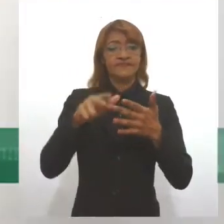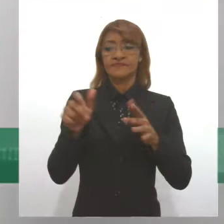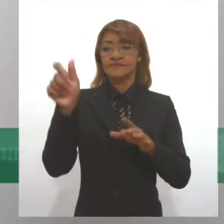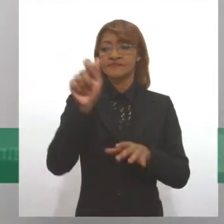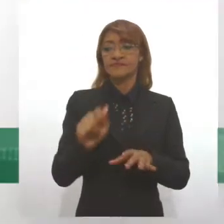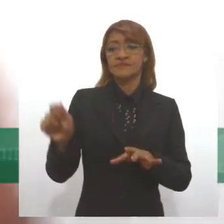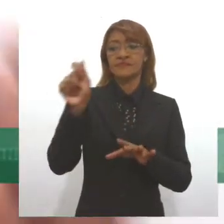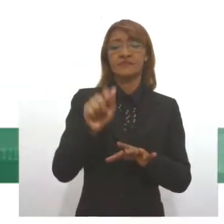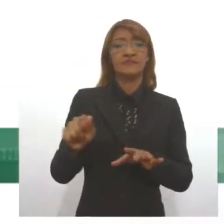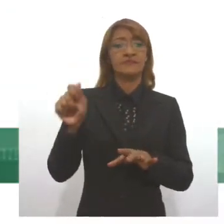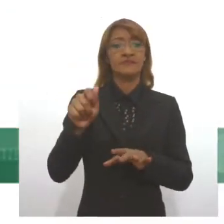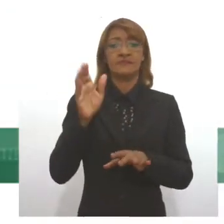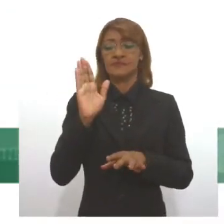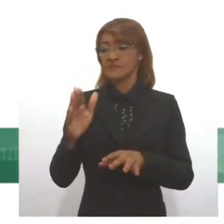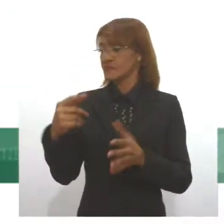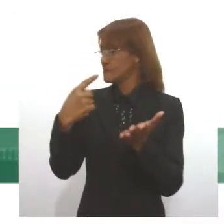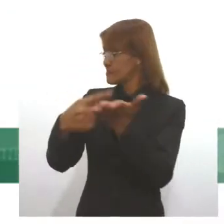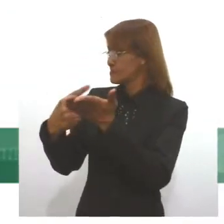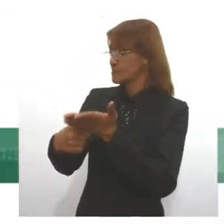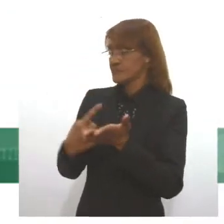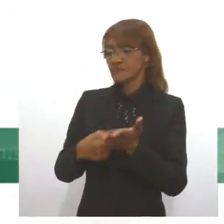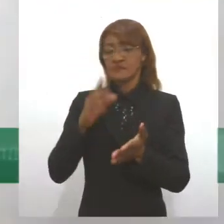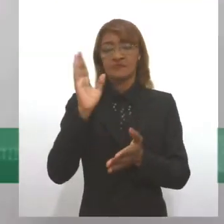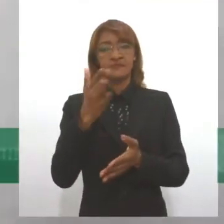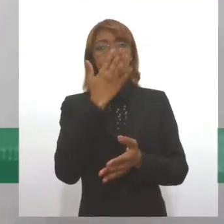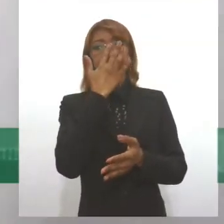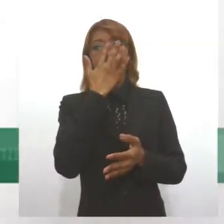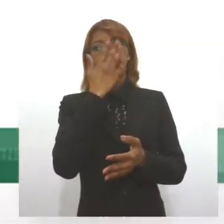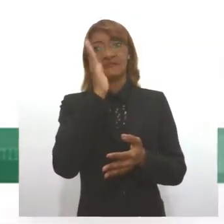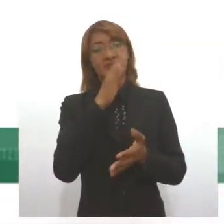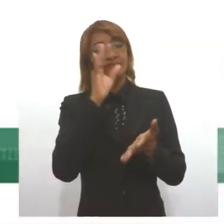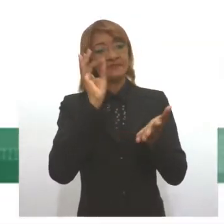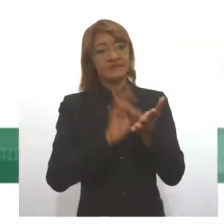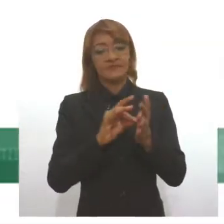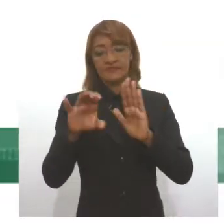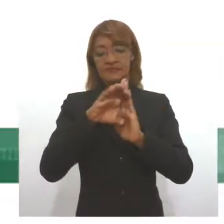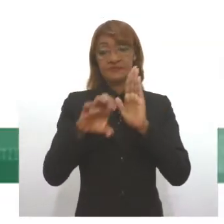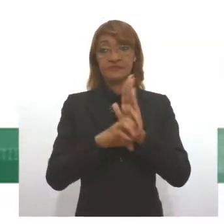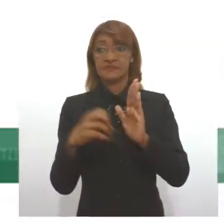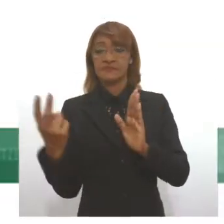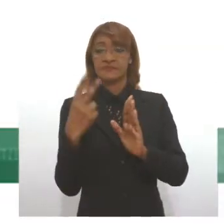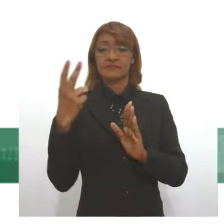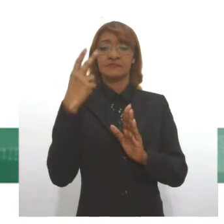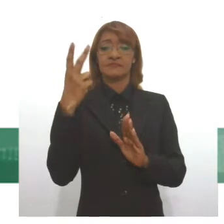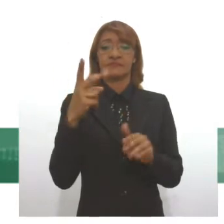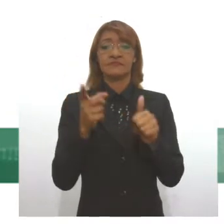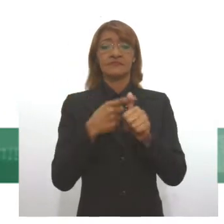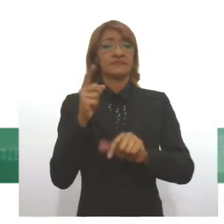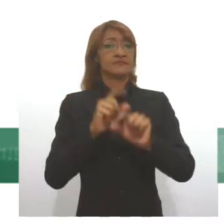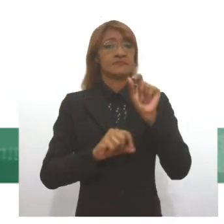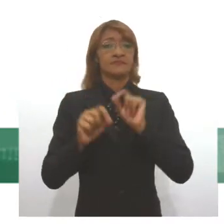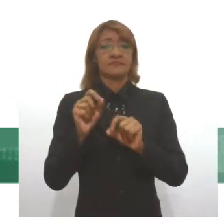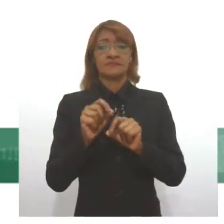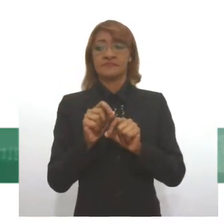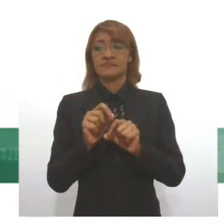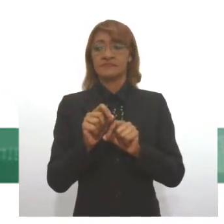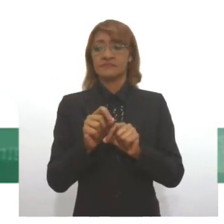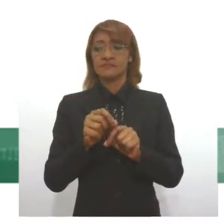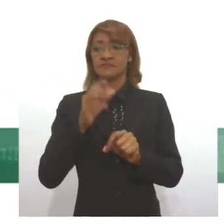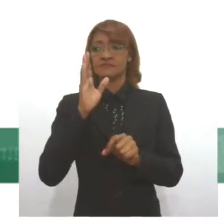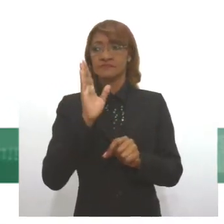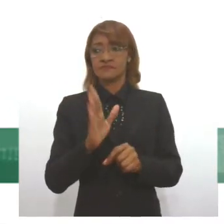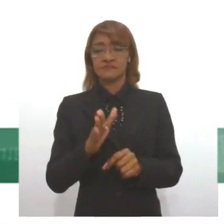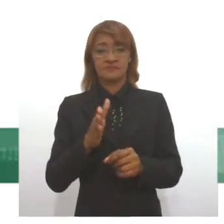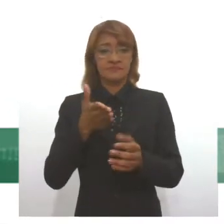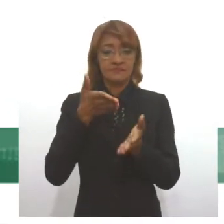se juntou para enriquecer mais o estatuto, mas essa primeira aprovação, a gente depois pode se